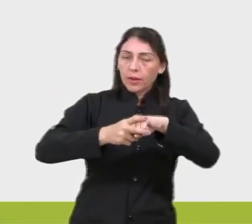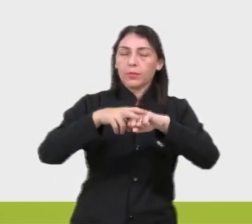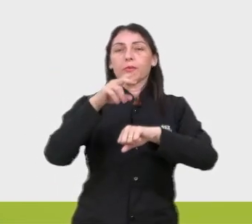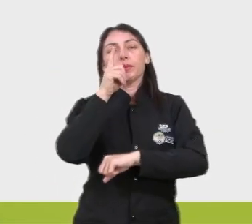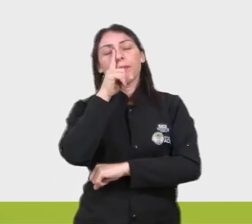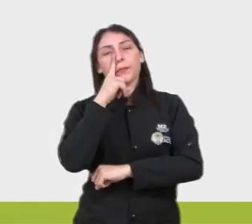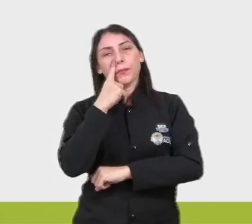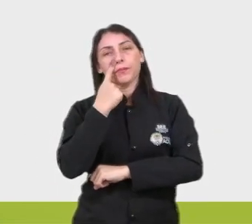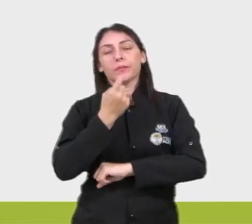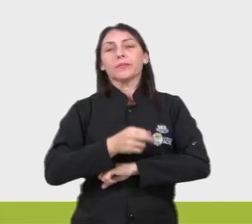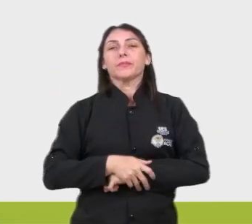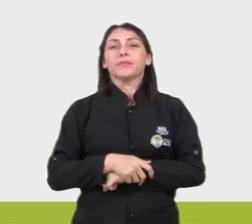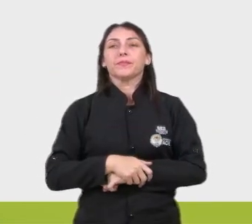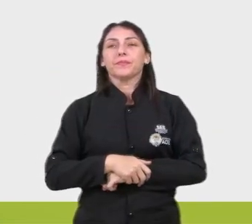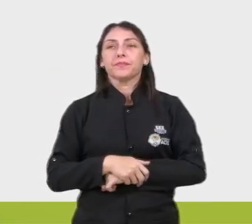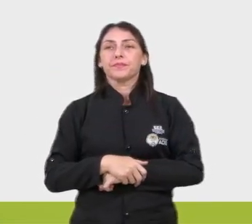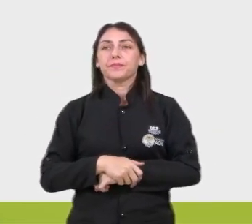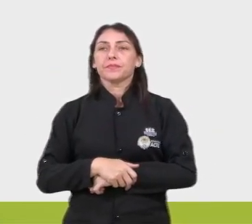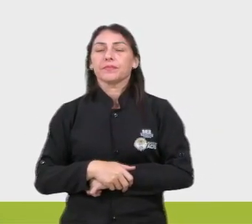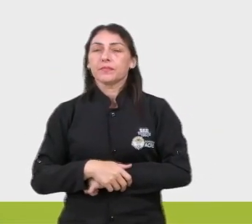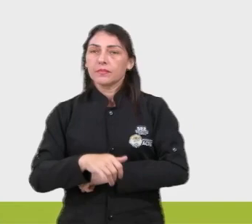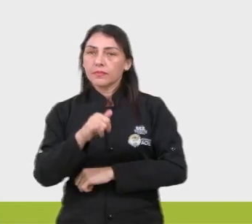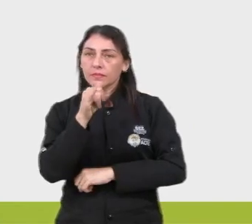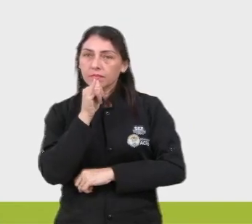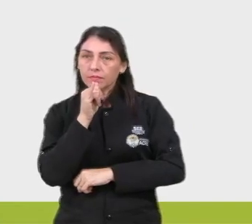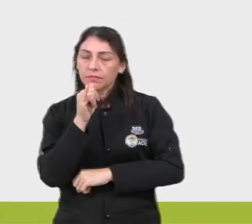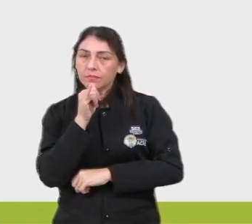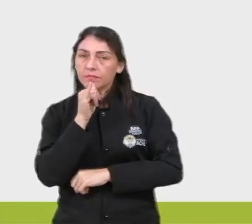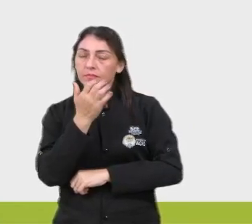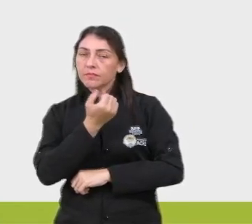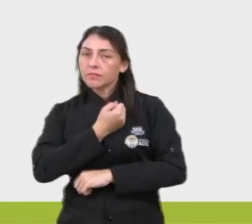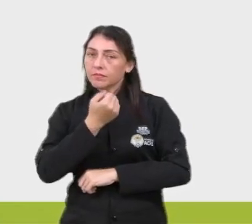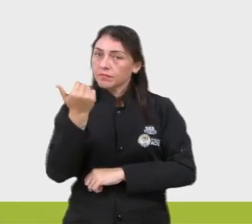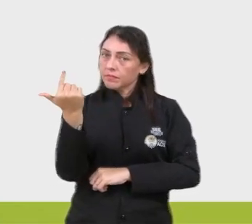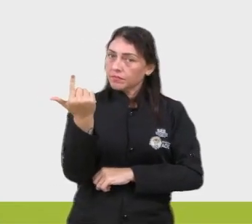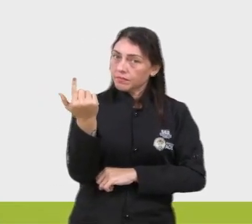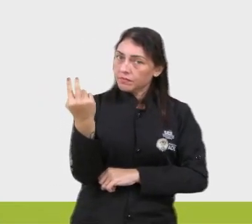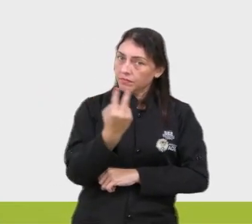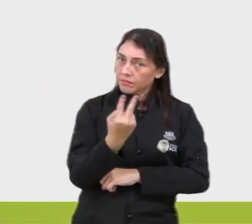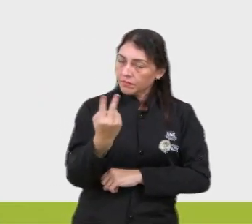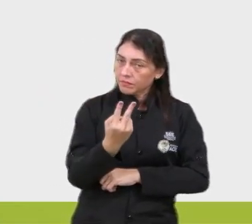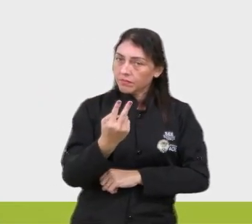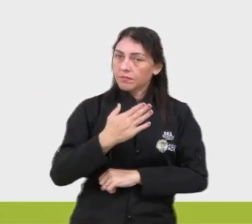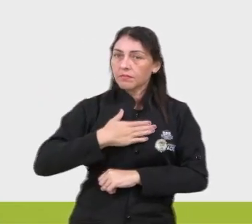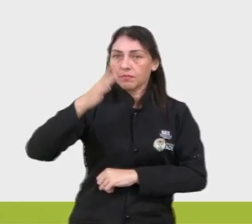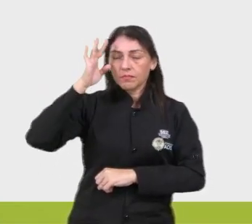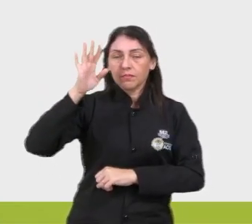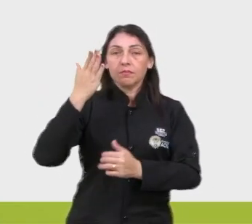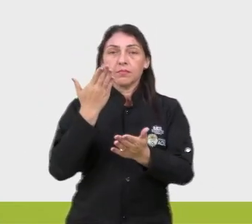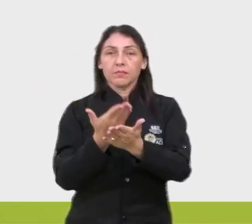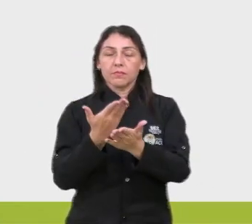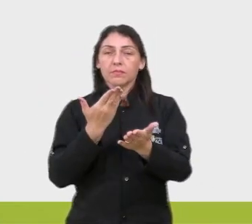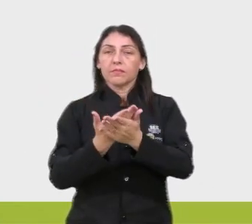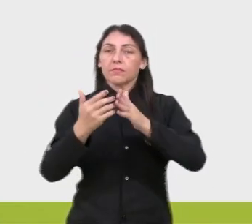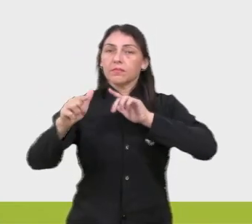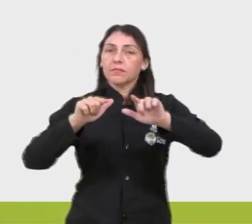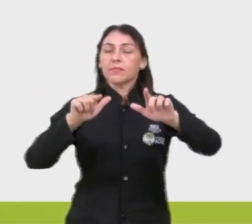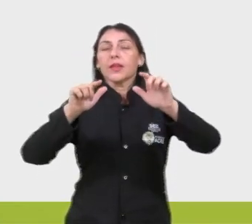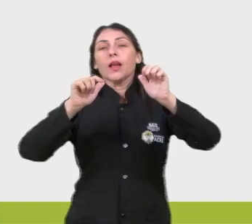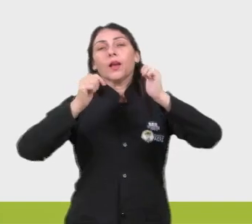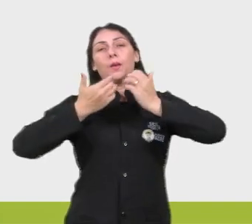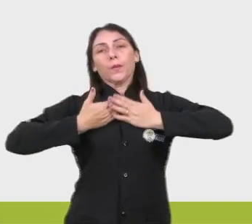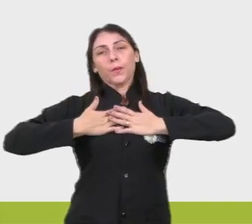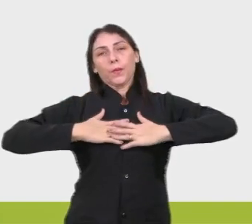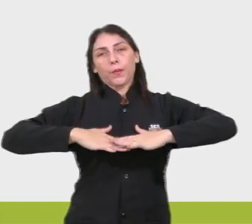outro verbo, né? Que é aqui o exemplo de número 2. Aqui, ó. Meu sonho é estudar, trabalhar e descansar.